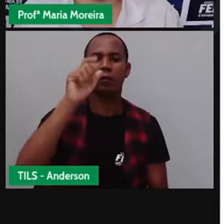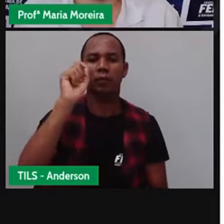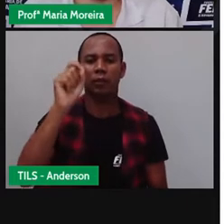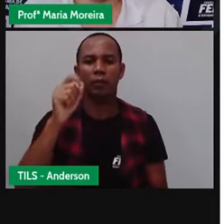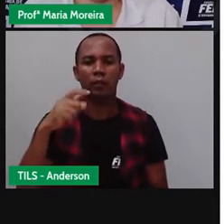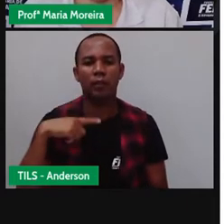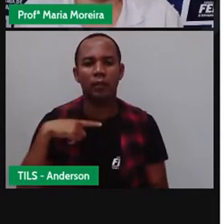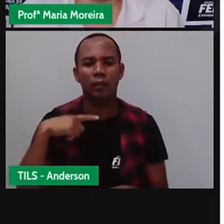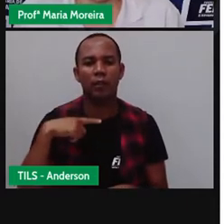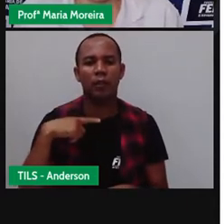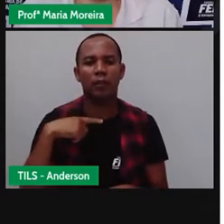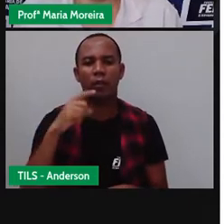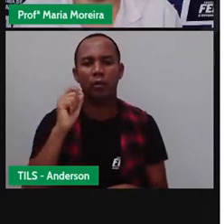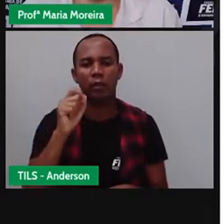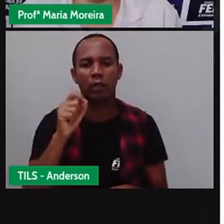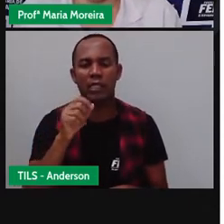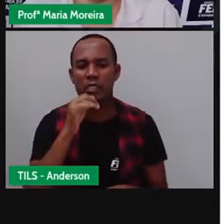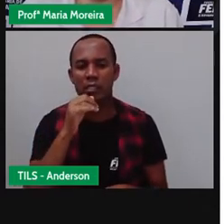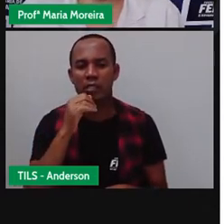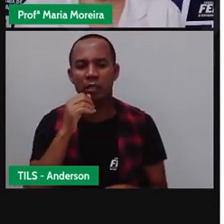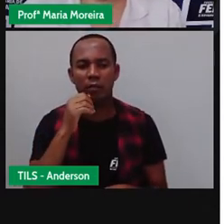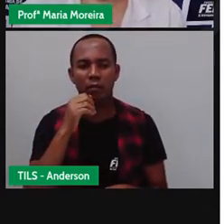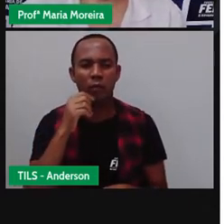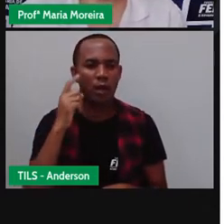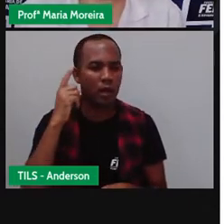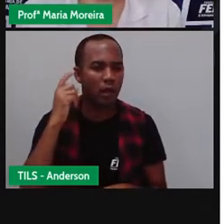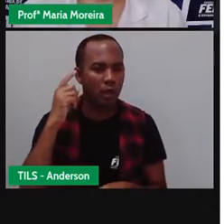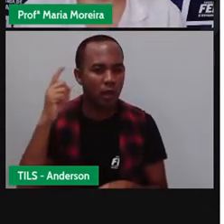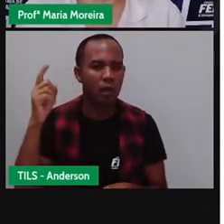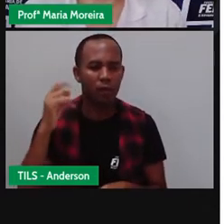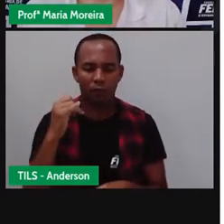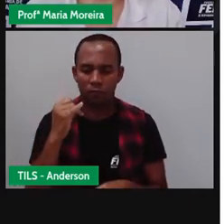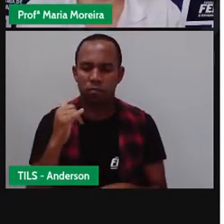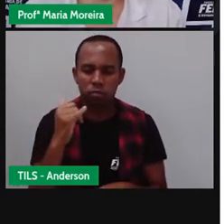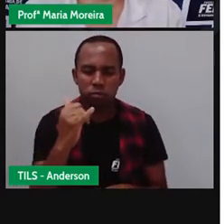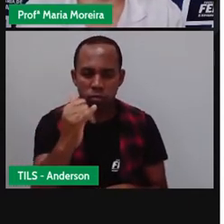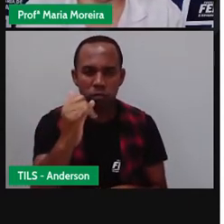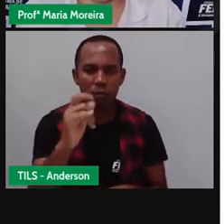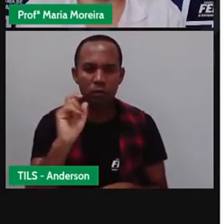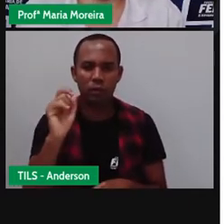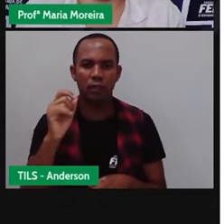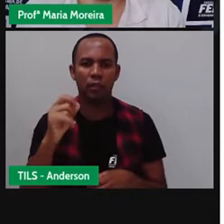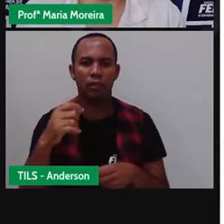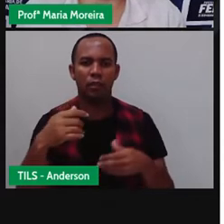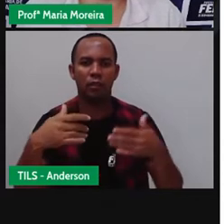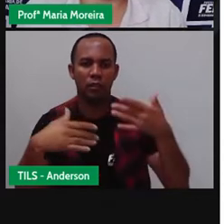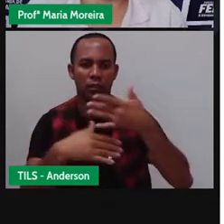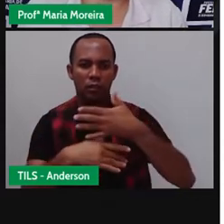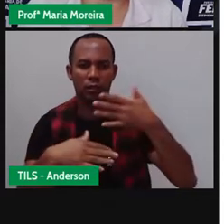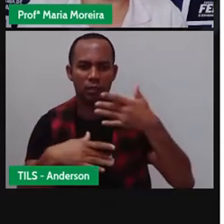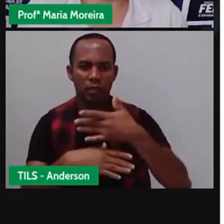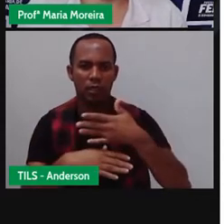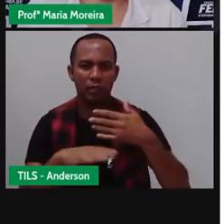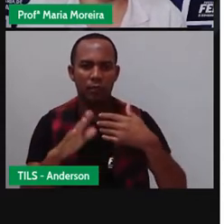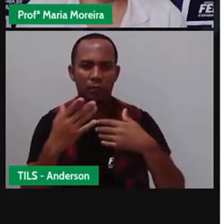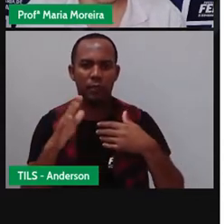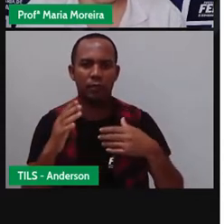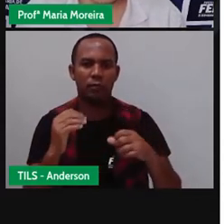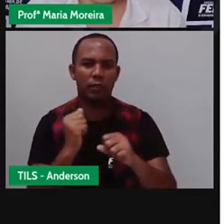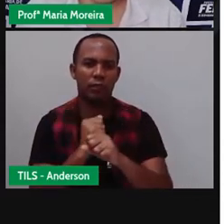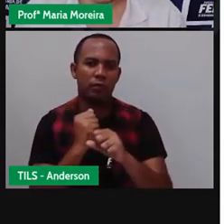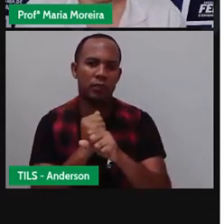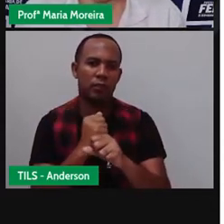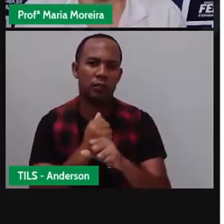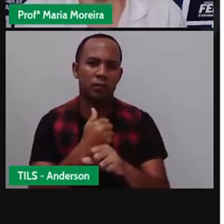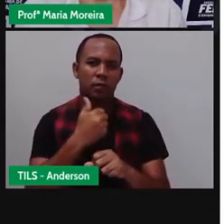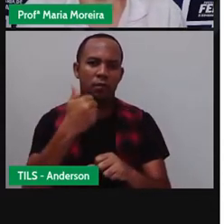Linhas de transmissão elétrica. Que é o quê? Ligando as cidades até por volta de 1877,